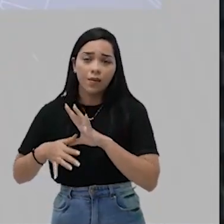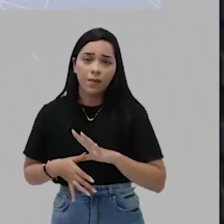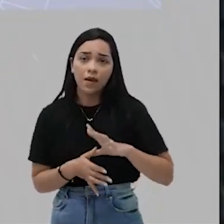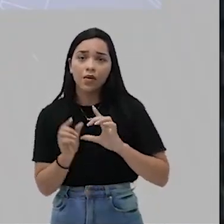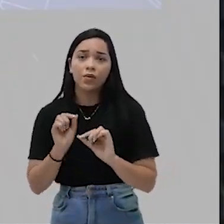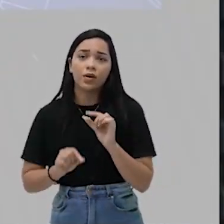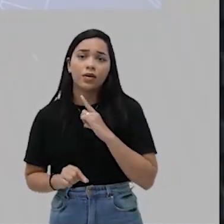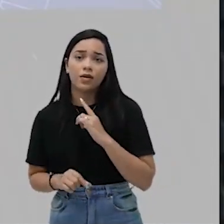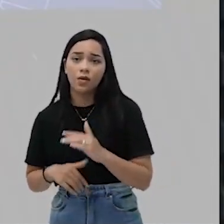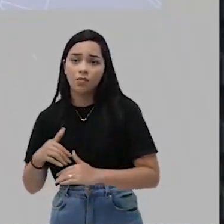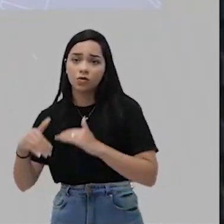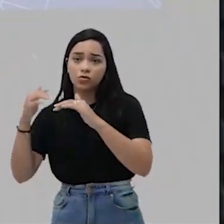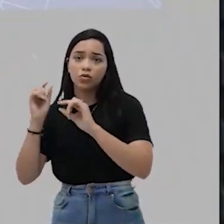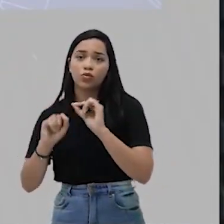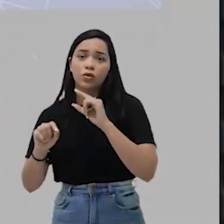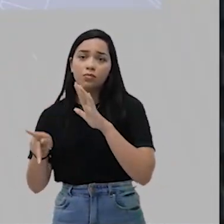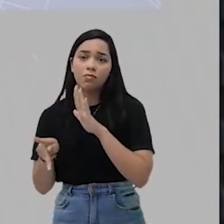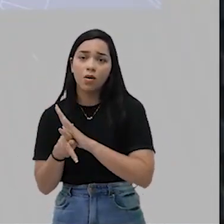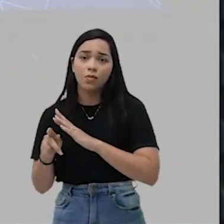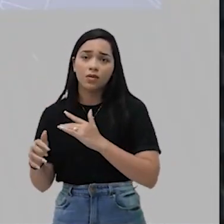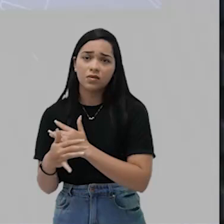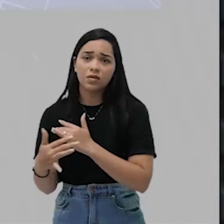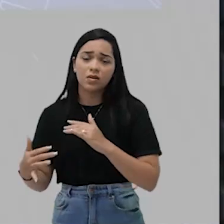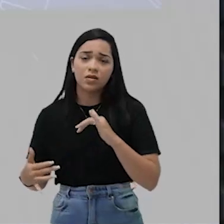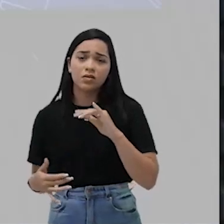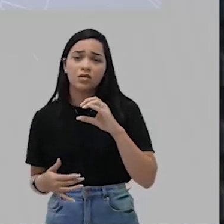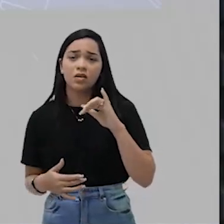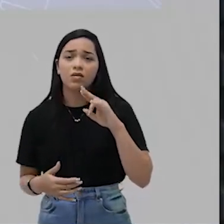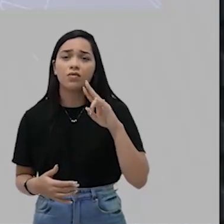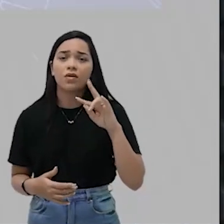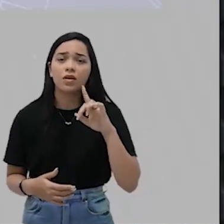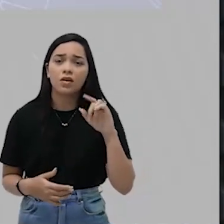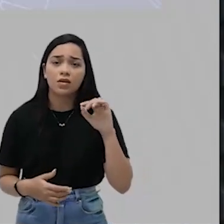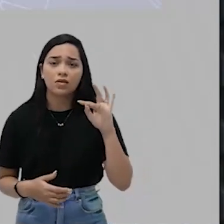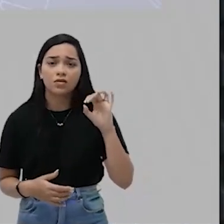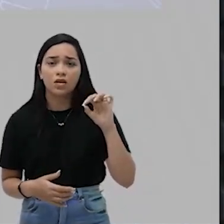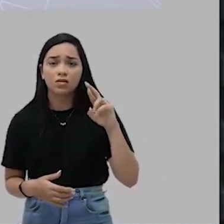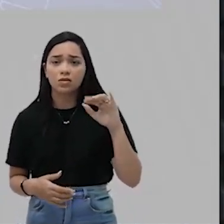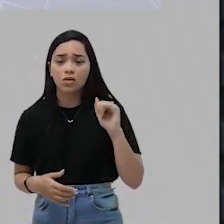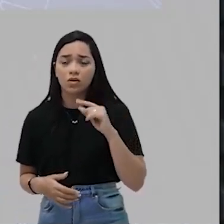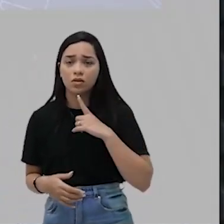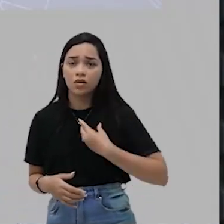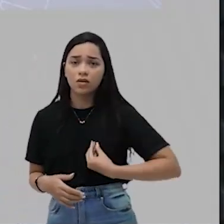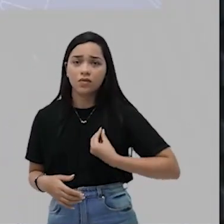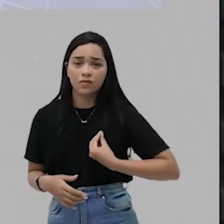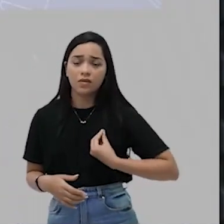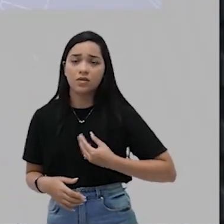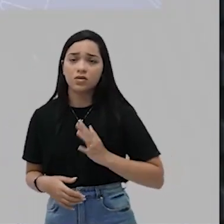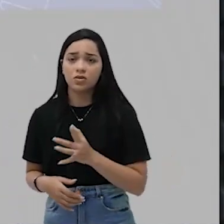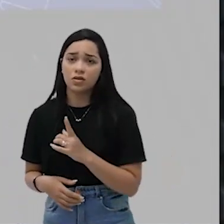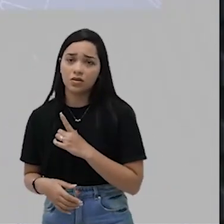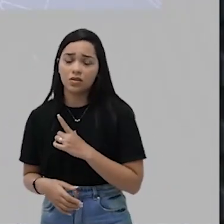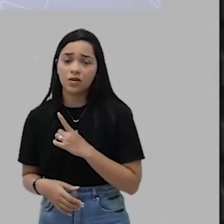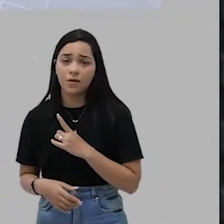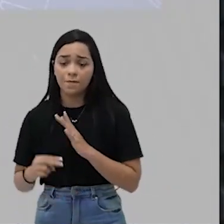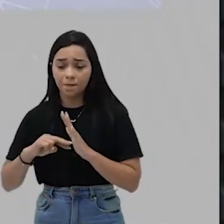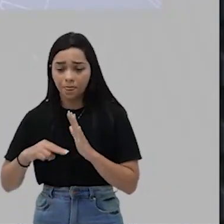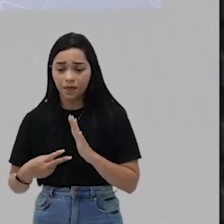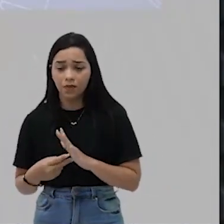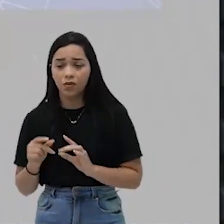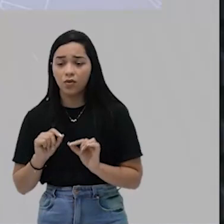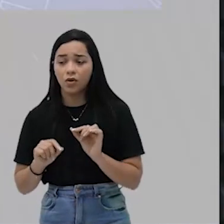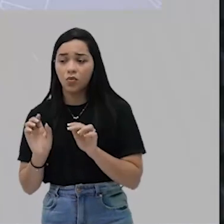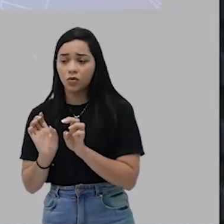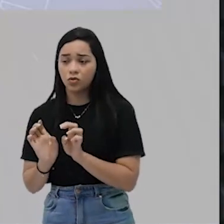que tem uma estrutura civilizatória. Nós temos a presença de um Estado. Estado, ou seja, de uma